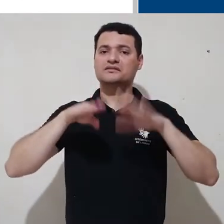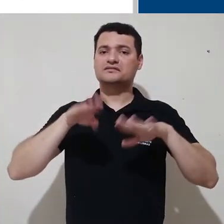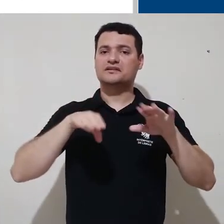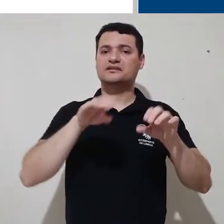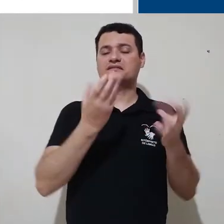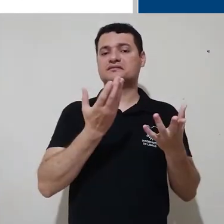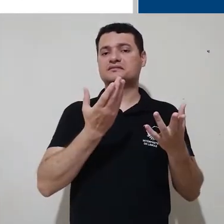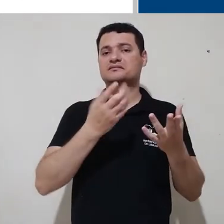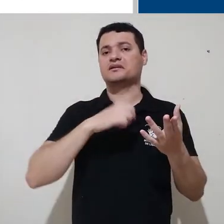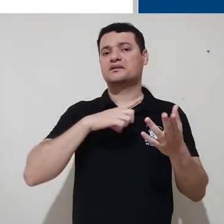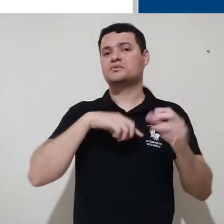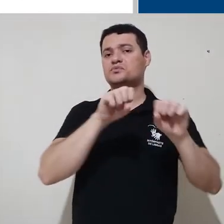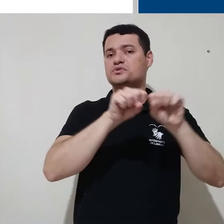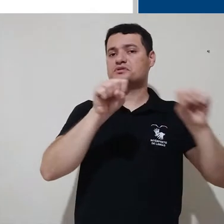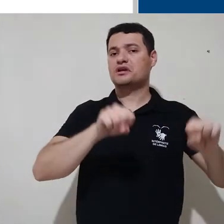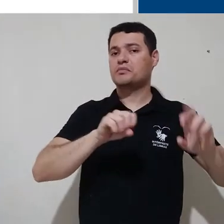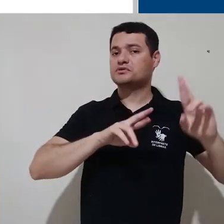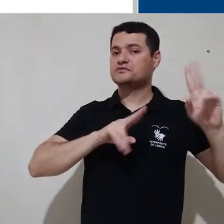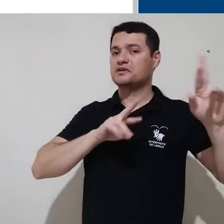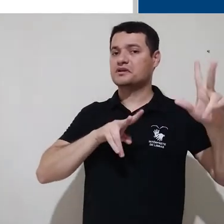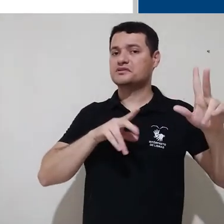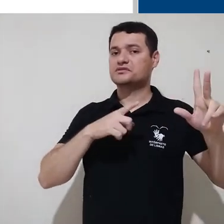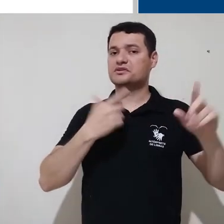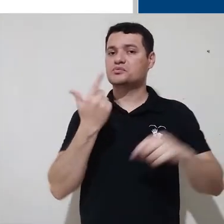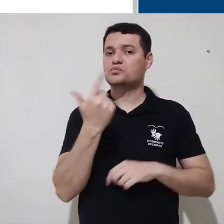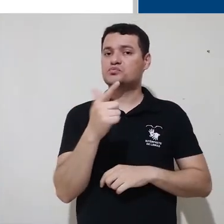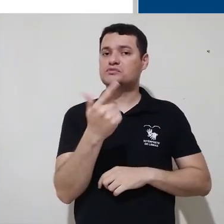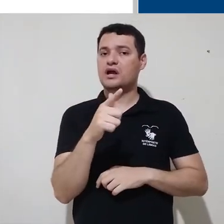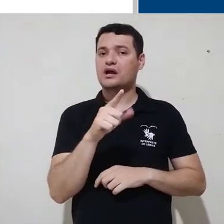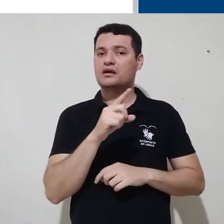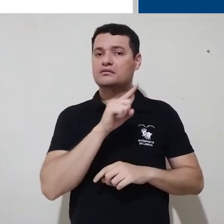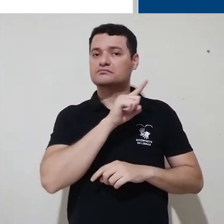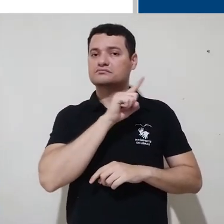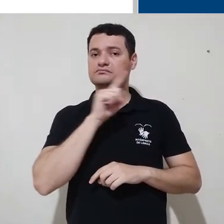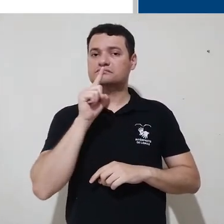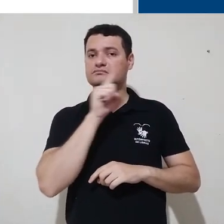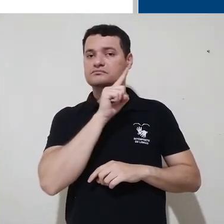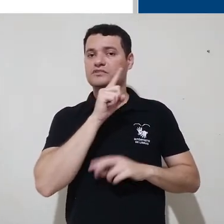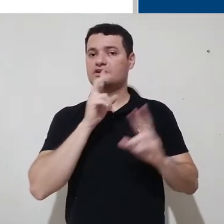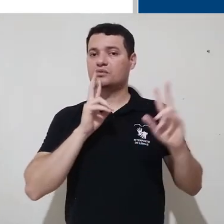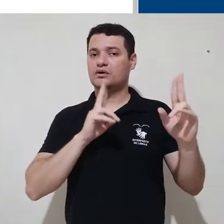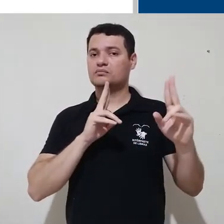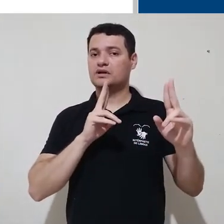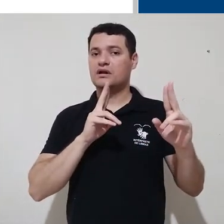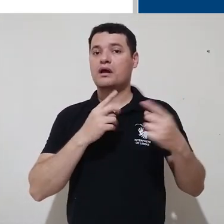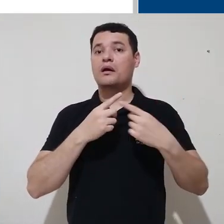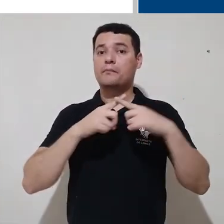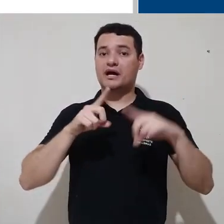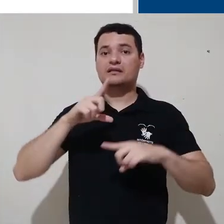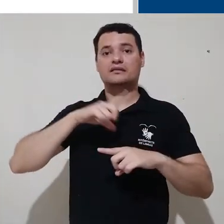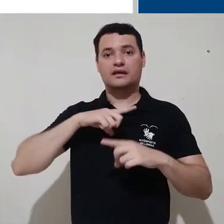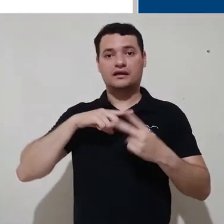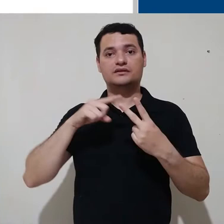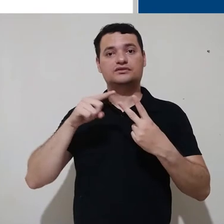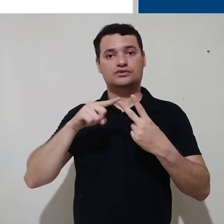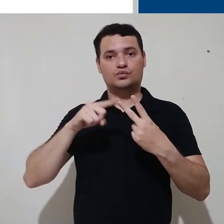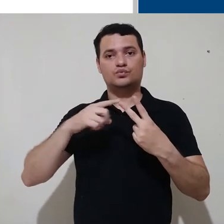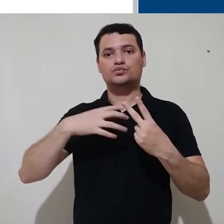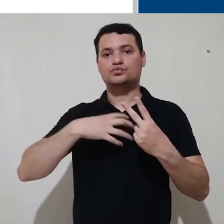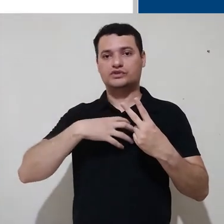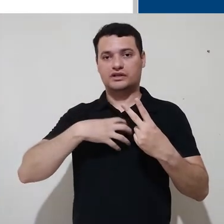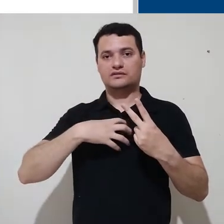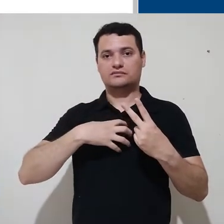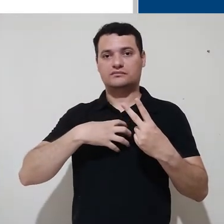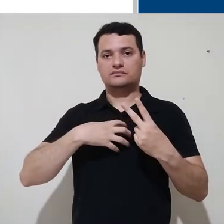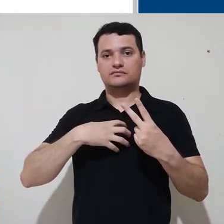configurado esse painel no primeiro momento. Então existe um segundo método de login, ele vai estar presente em todas